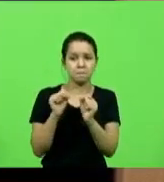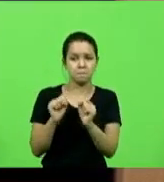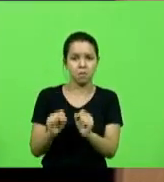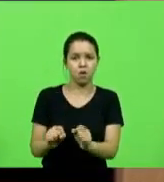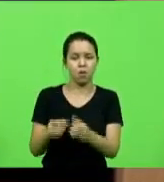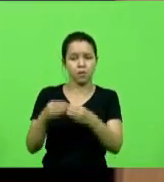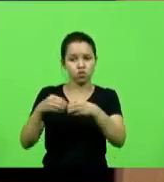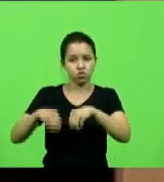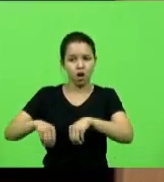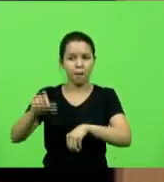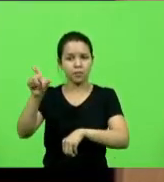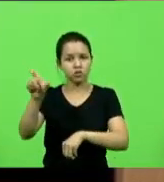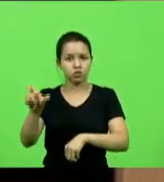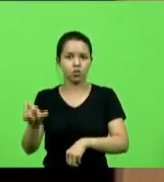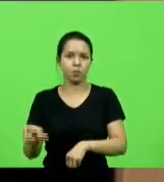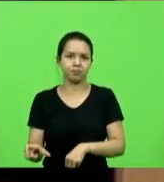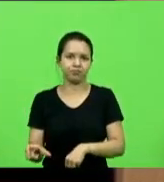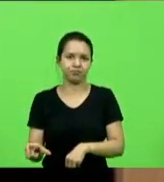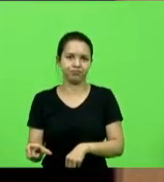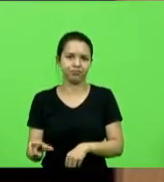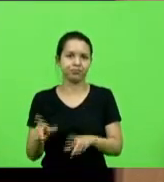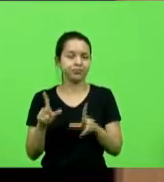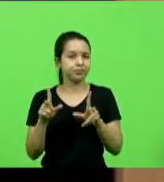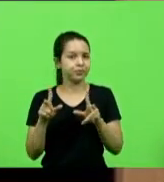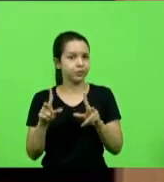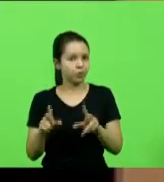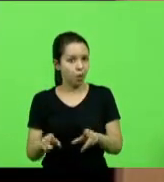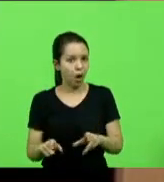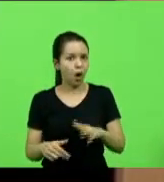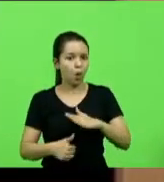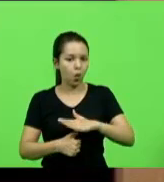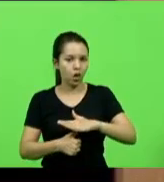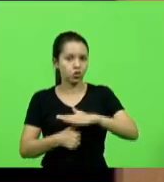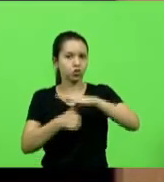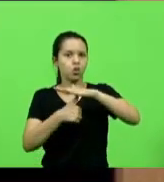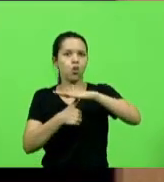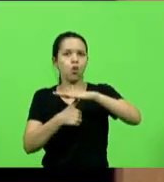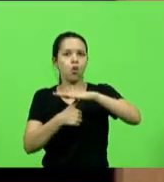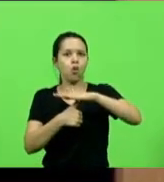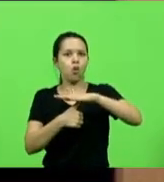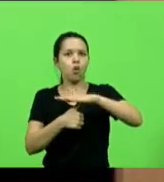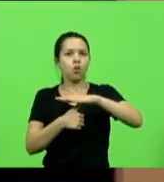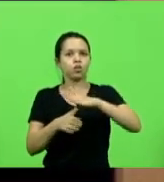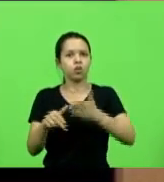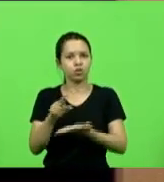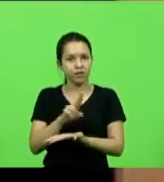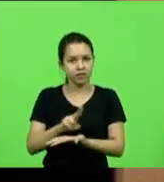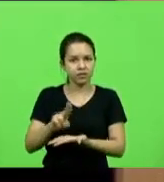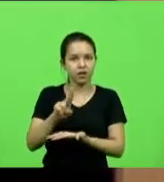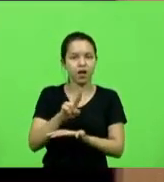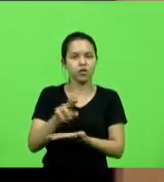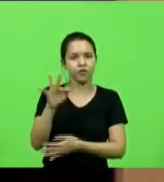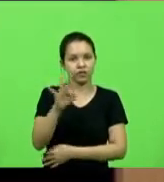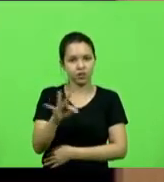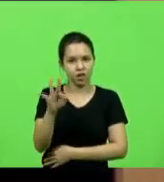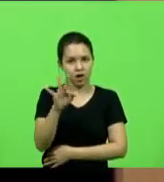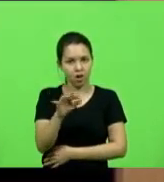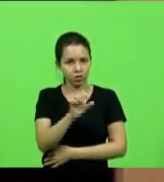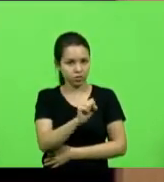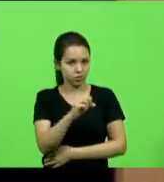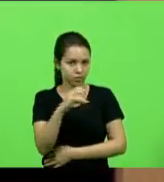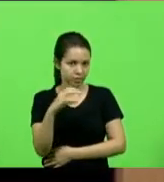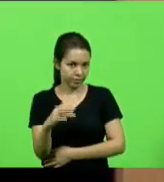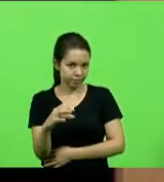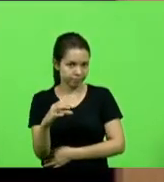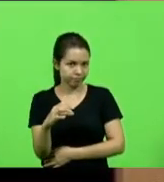no caso do reitor da Universidade Federal de Santa Catarina. Eu sei o que é